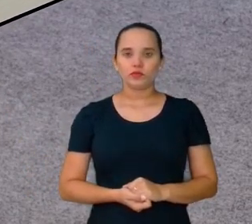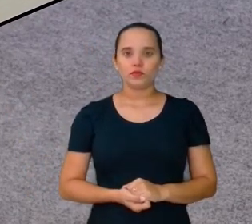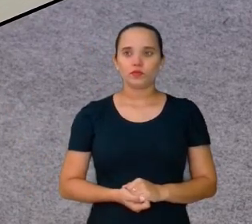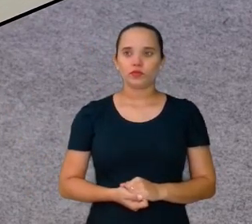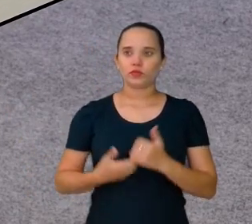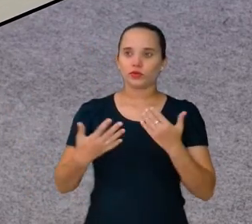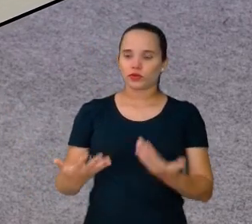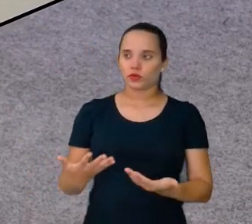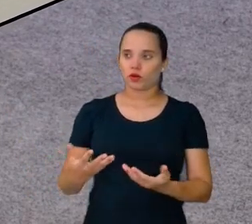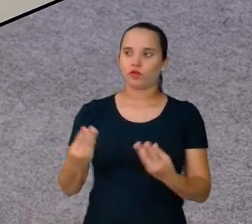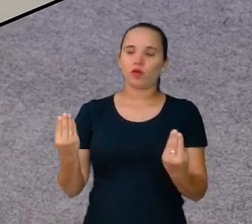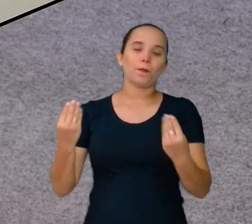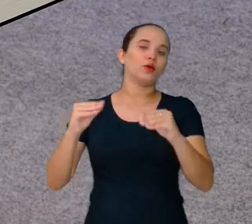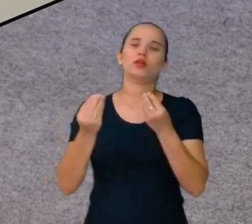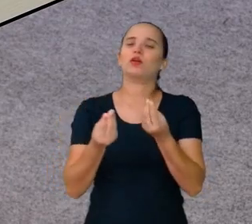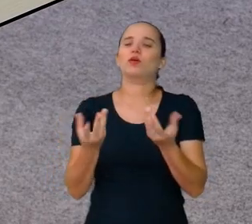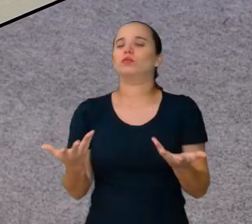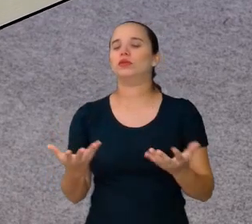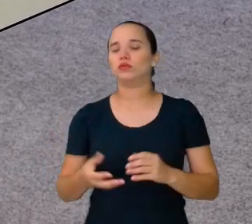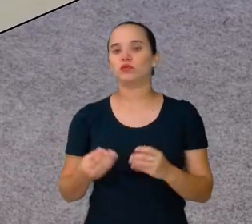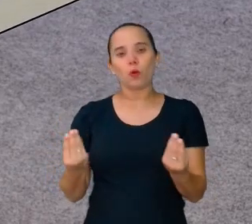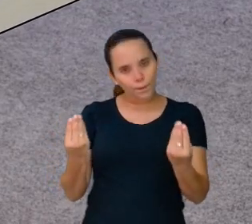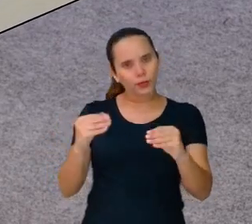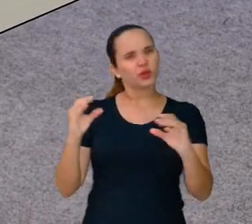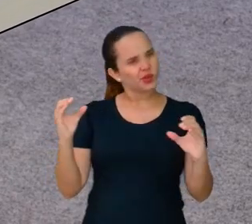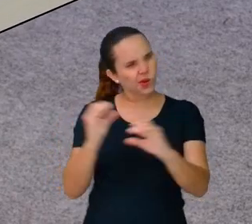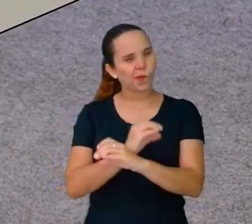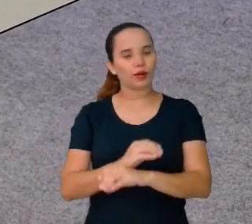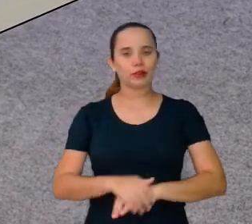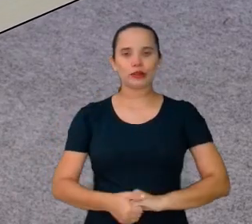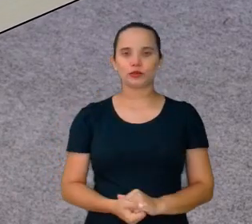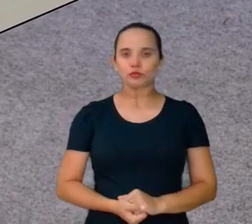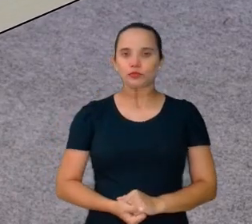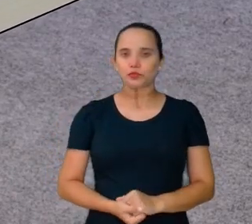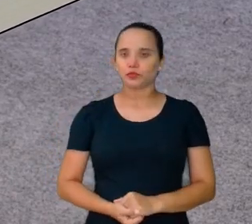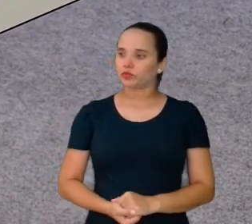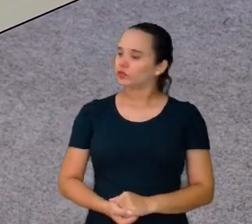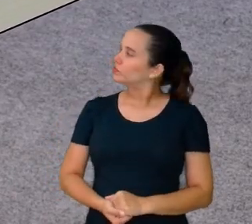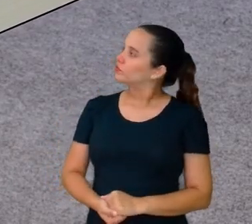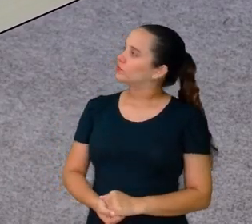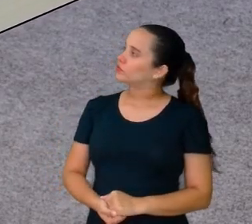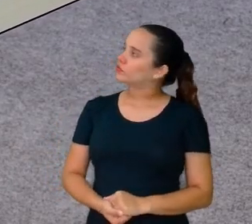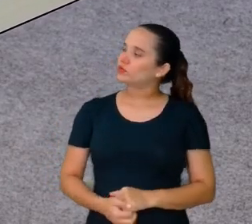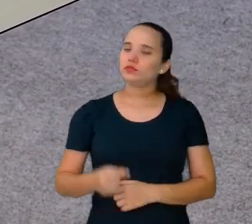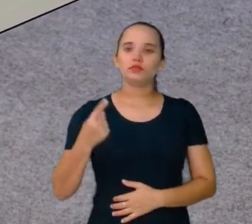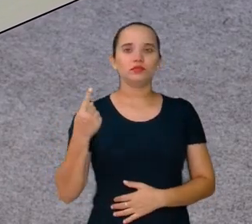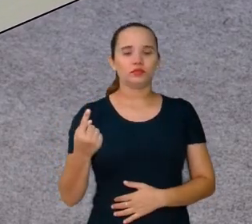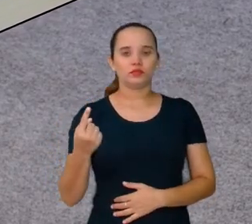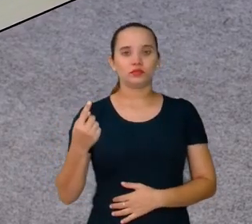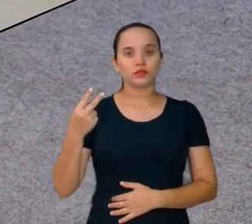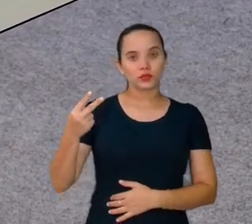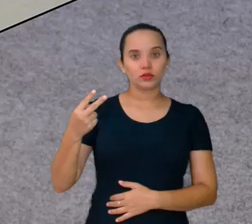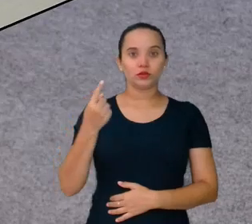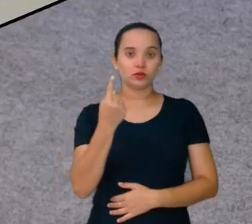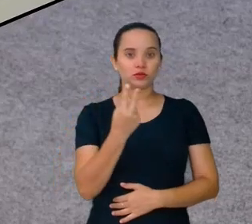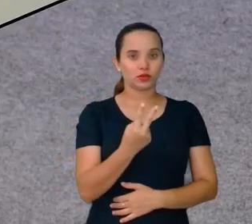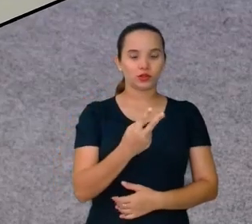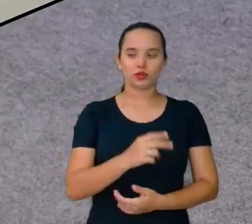2. Então, o eu vou fazer? Para encher. 1, 2. Aqui é 1, 2.